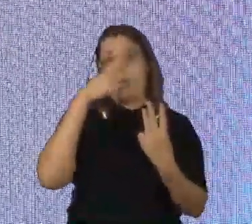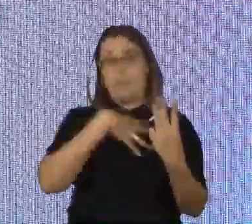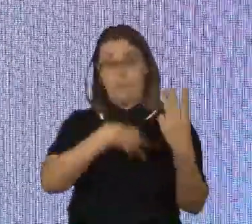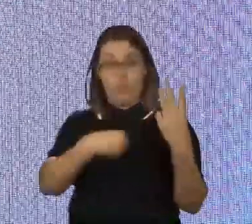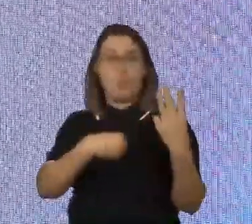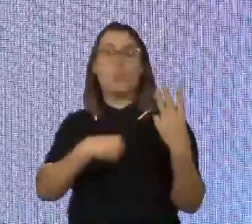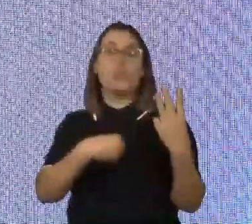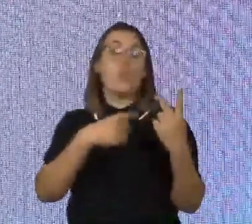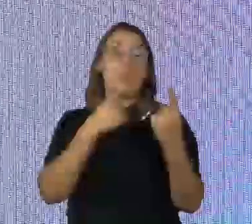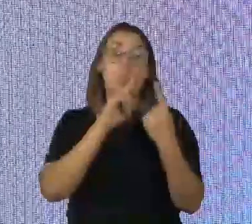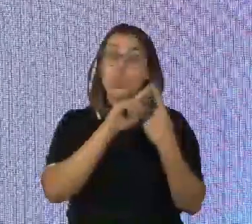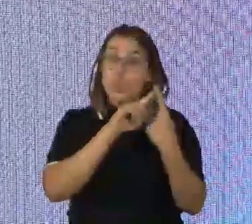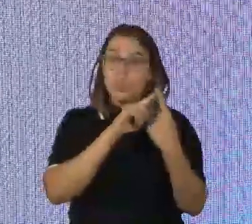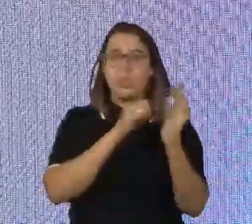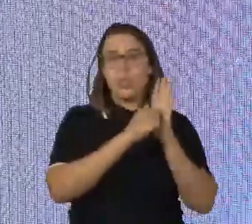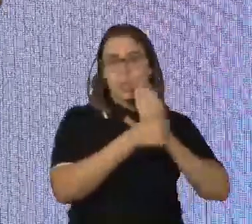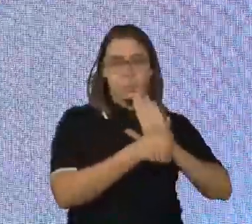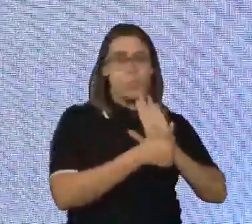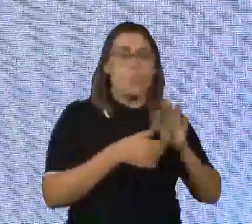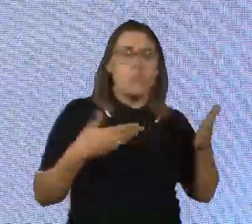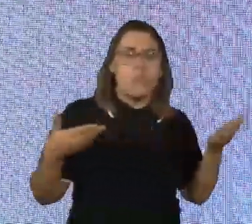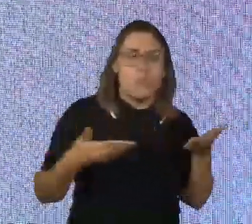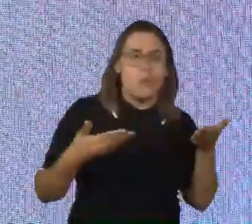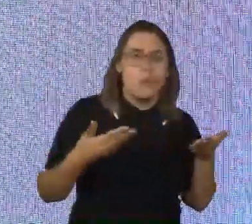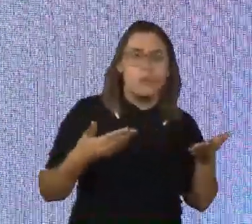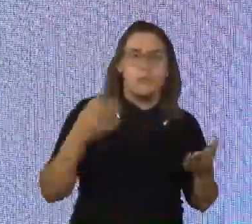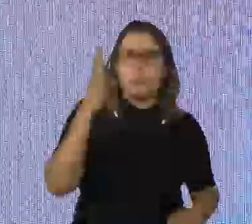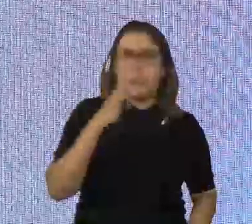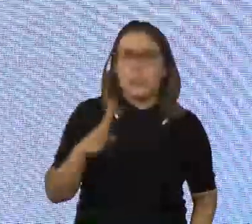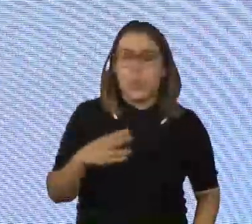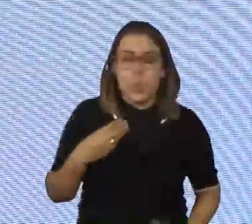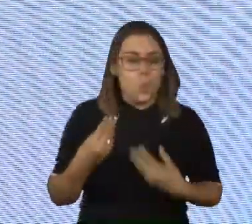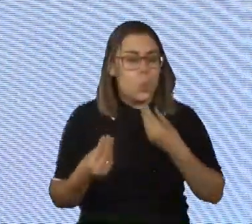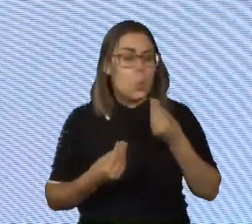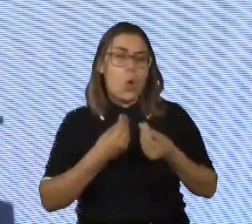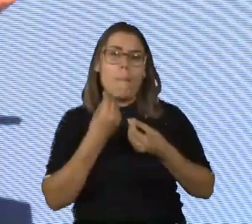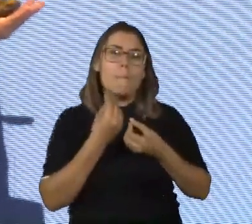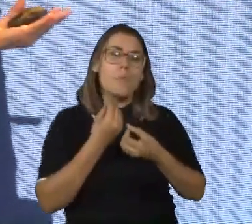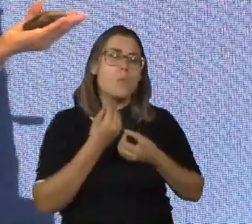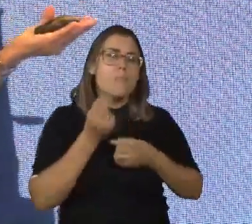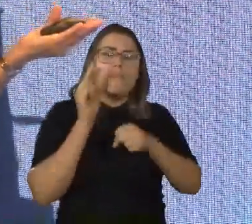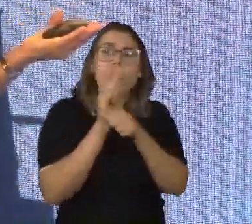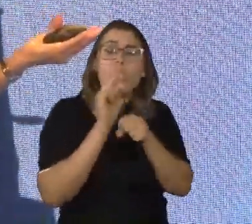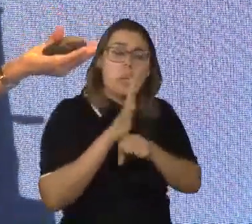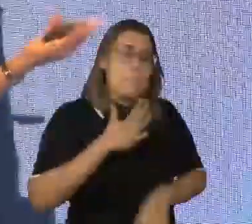o que aconteceu? Ela, quando voltou para o Brasil, ela falou, e agora? Como é que eu vou fazer para essa minha filha se proteger nesse ambiente? Como a